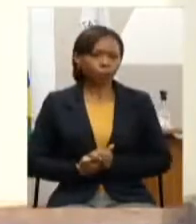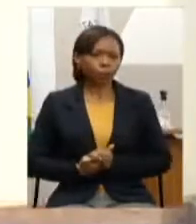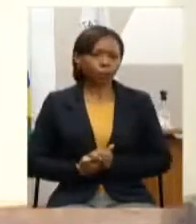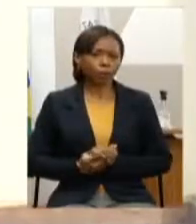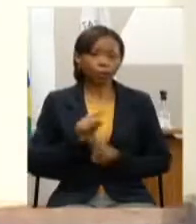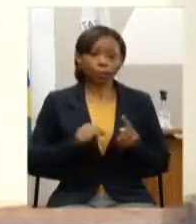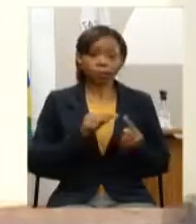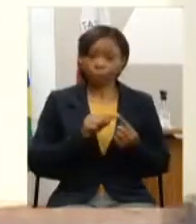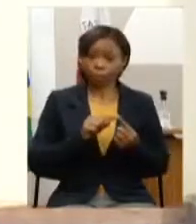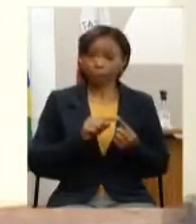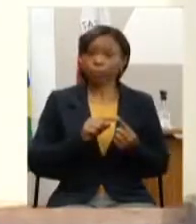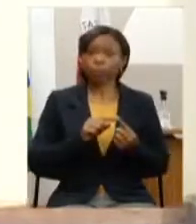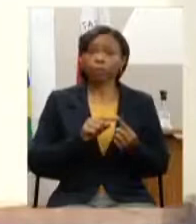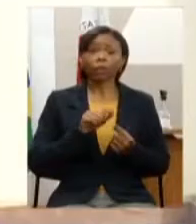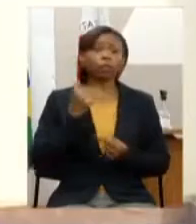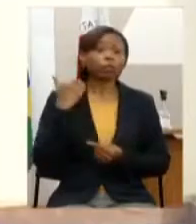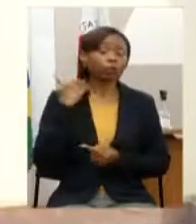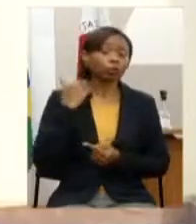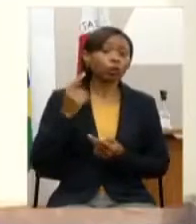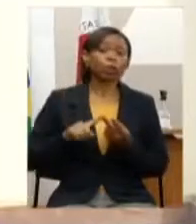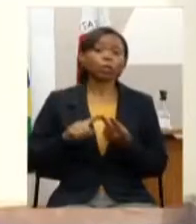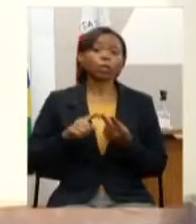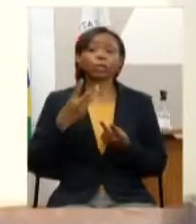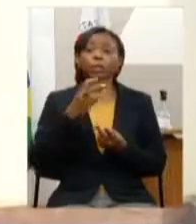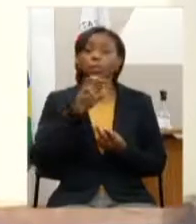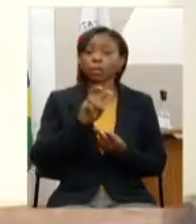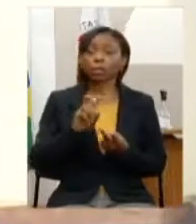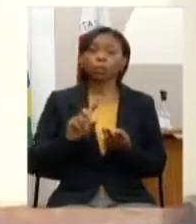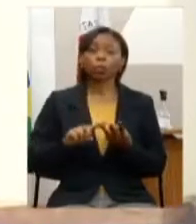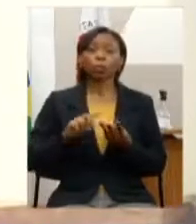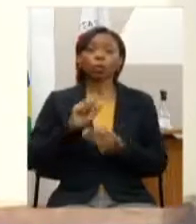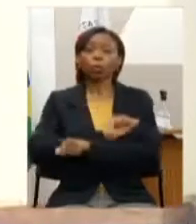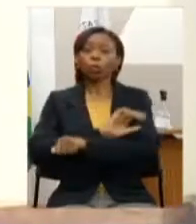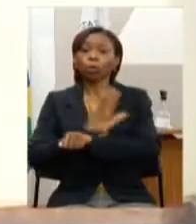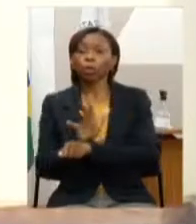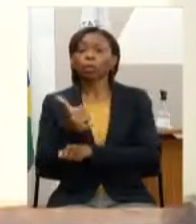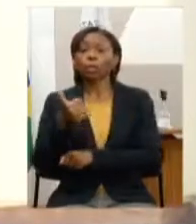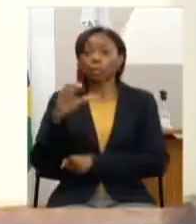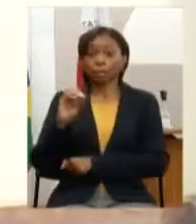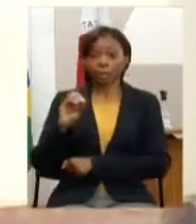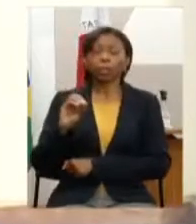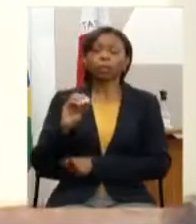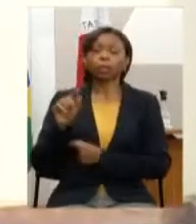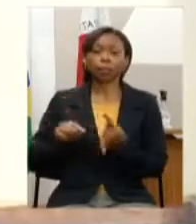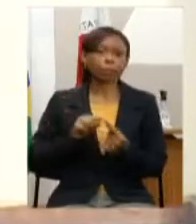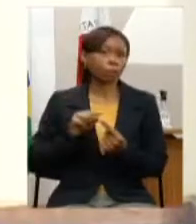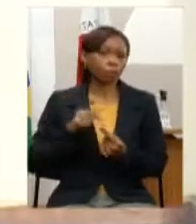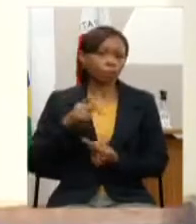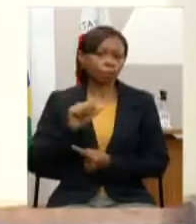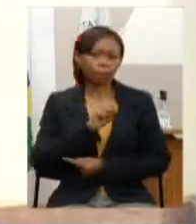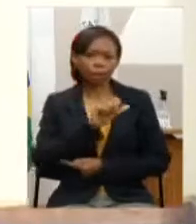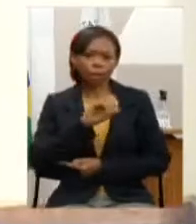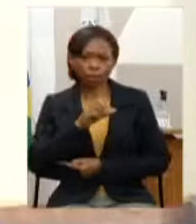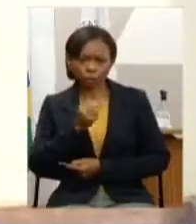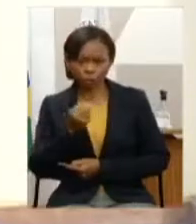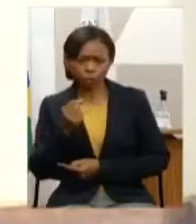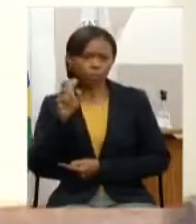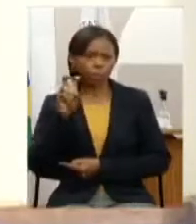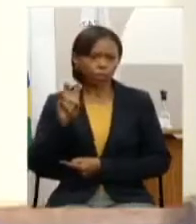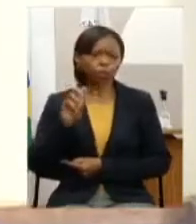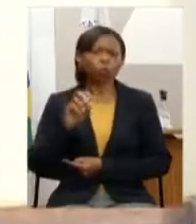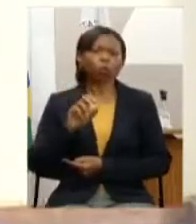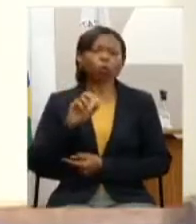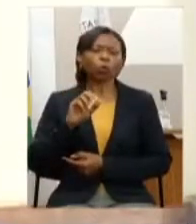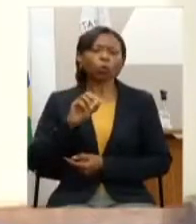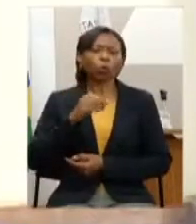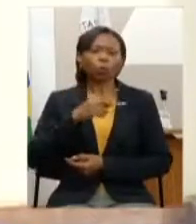5 Juiz de Fora Metafísica 35 Montes Claros Metafísica 10 Patos de Minas Metafísica 5 Pousalego